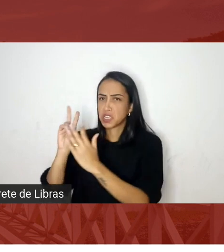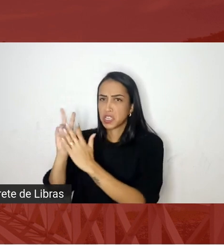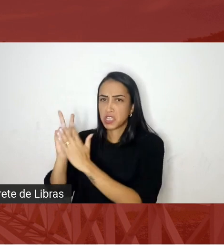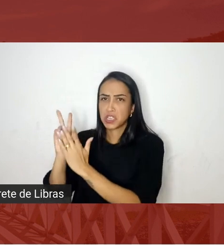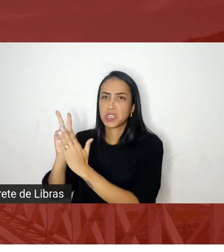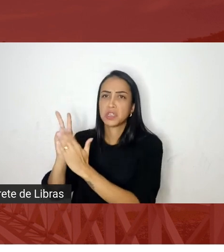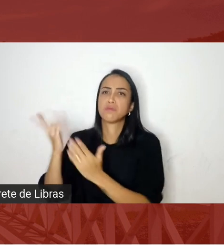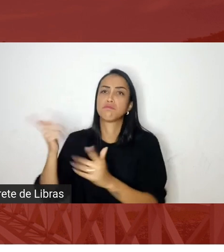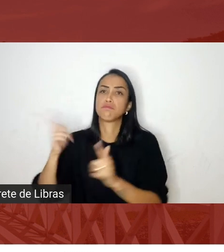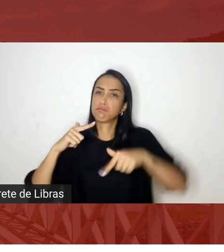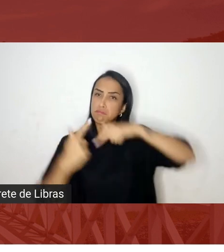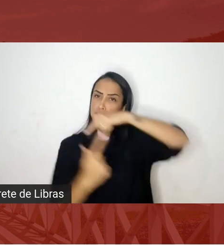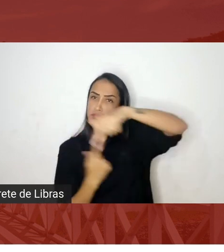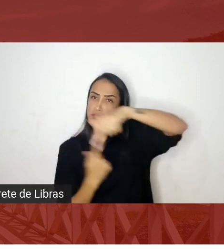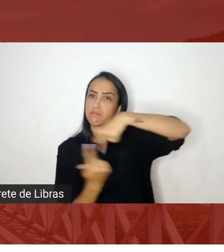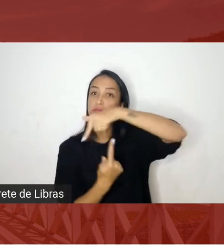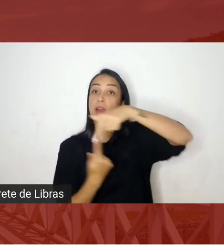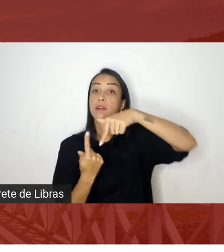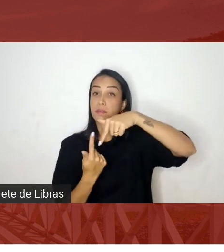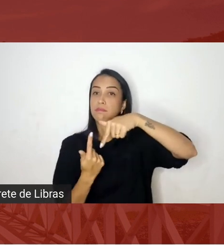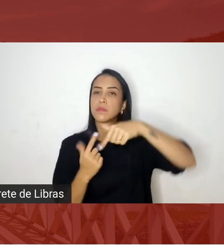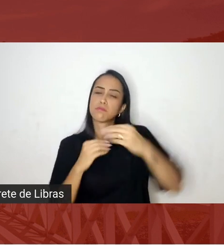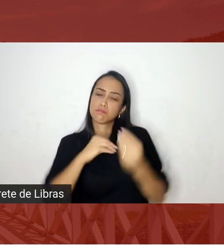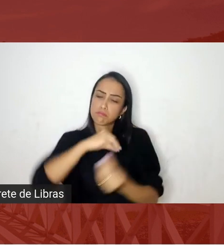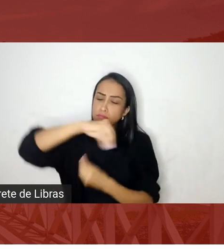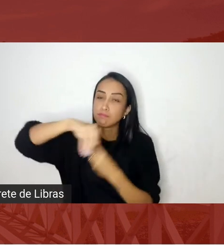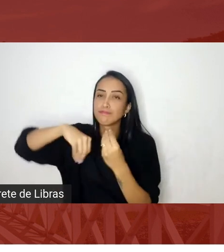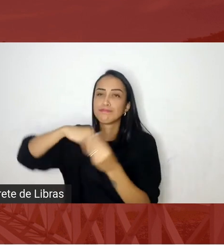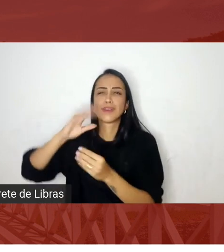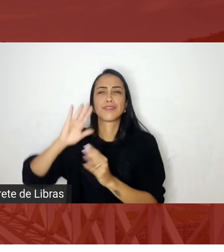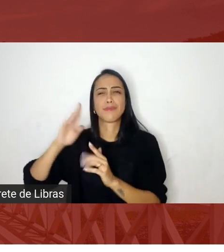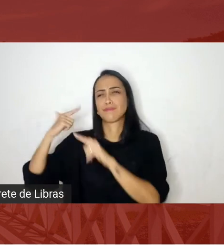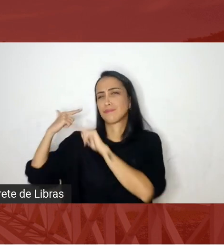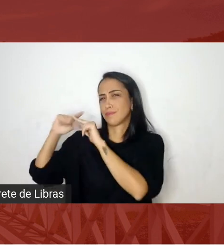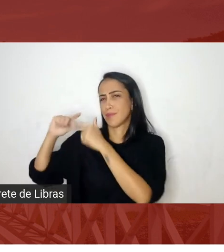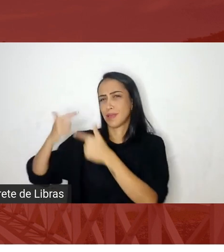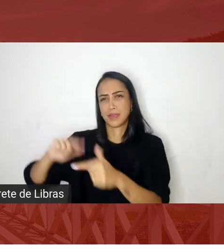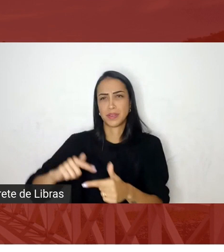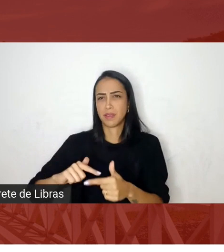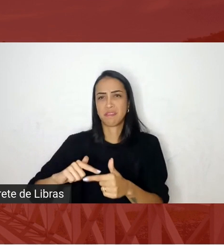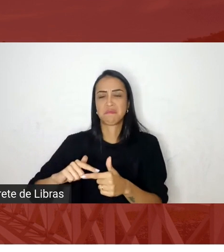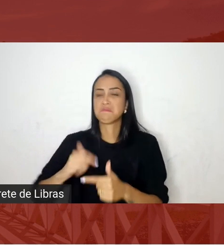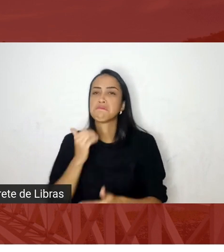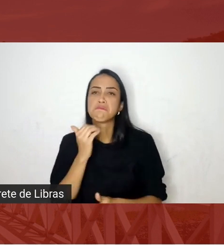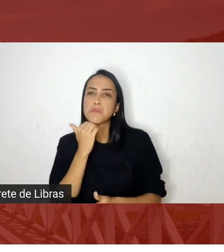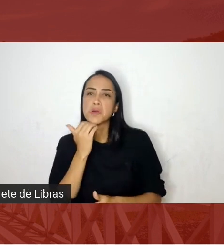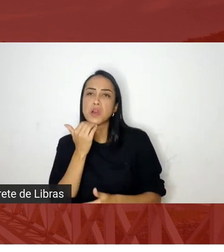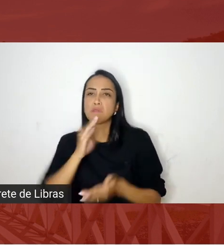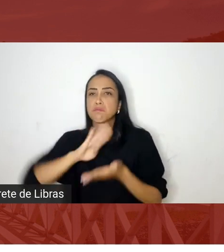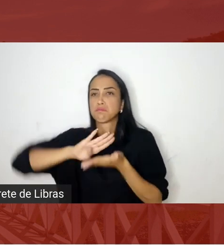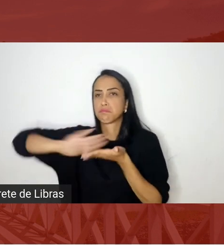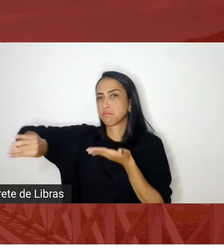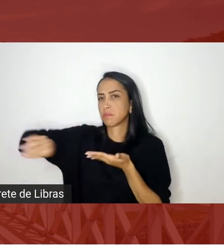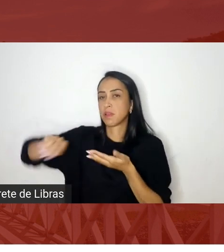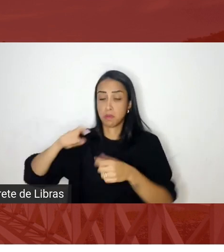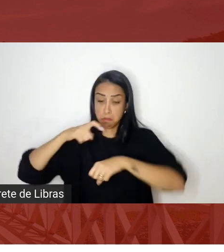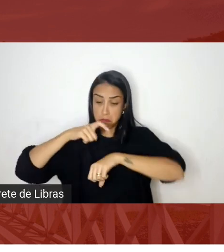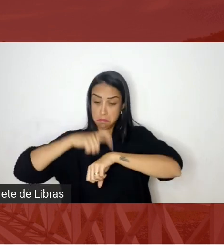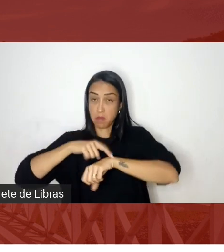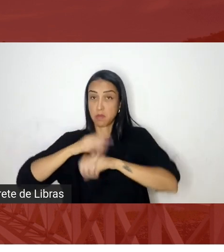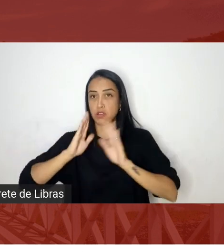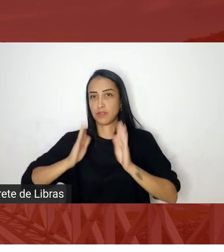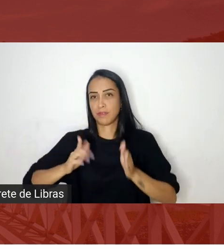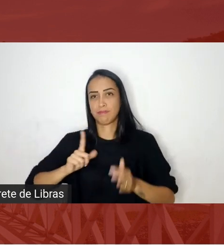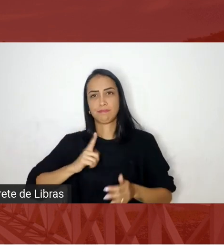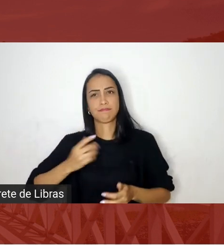então essa pluralidade ela é de berço e querer atropelar essa pluralidade no momento que nós estamos se